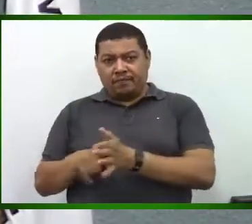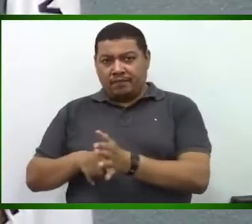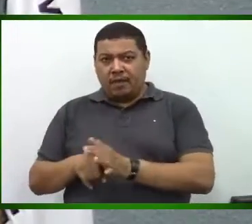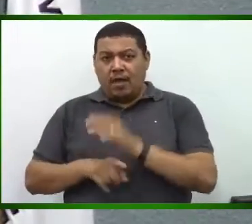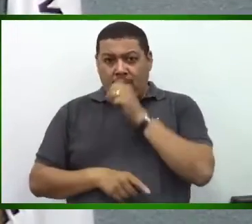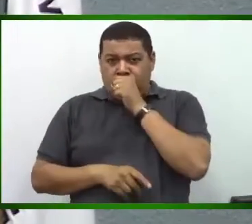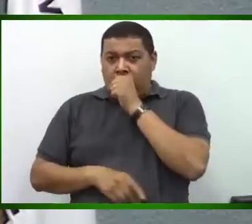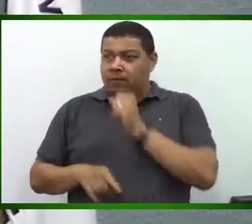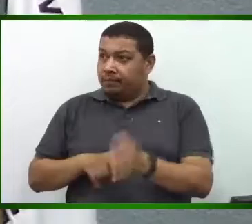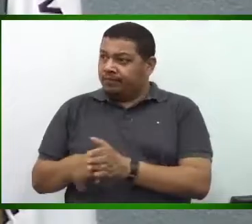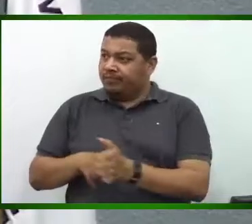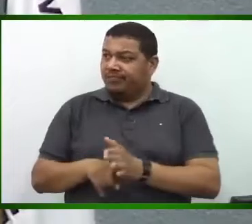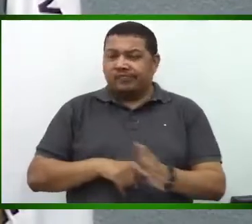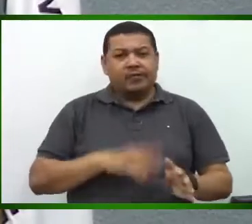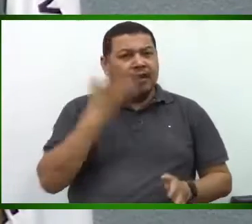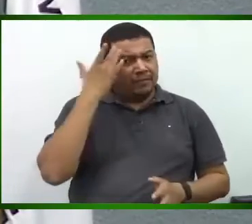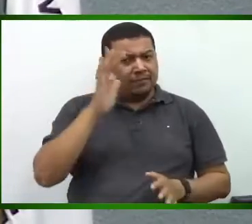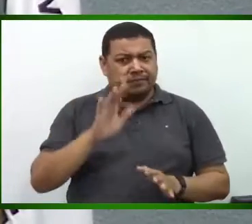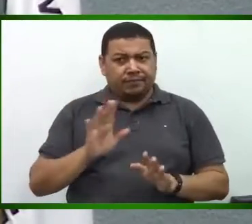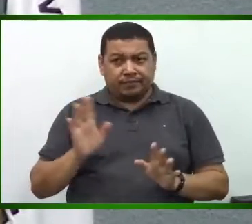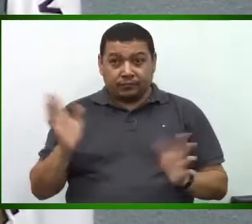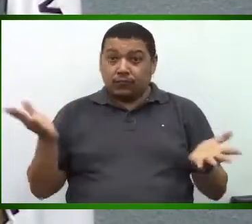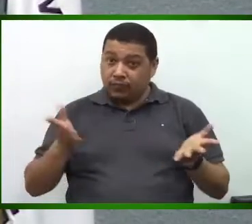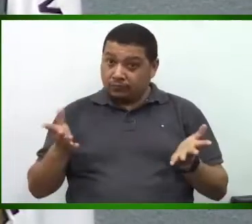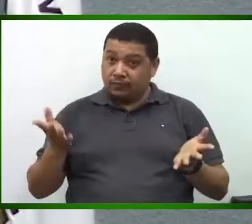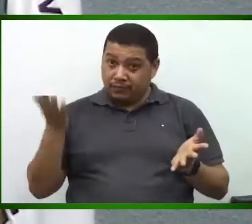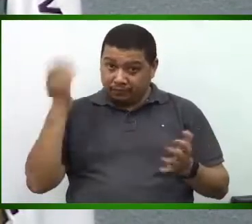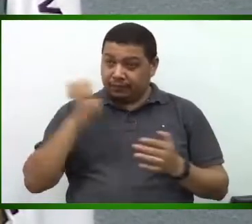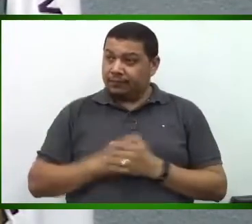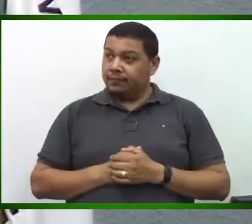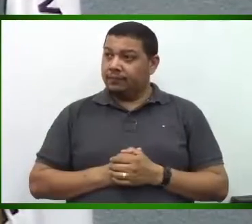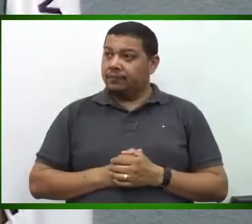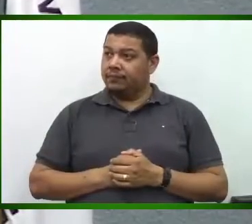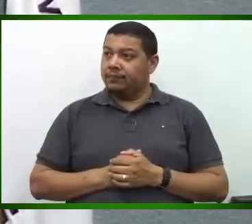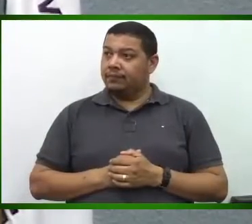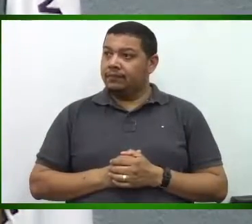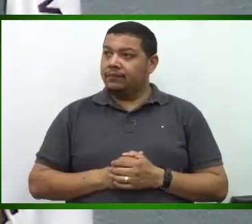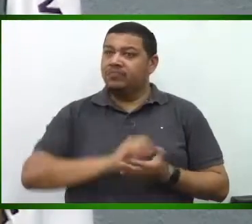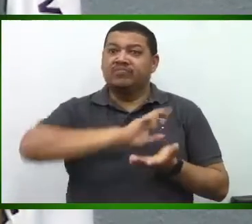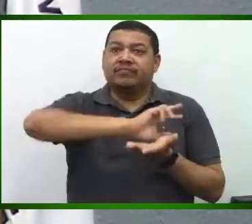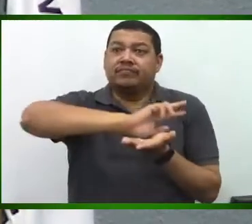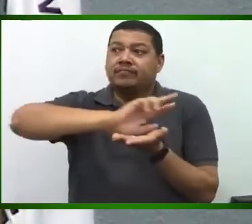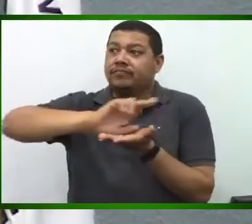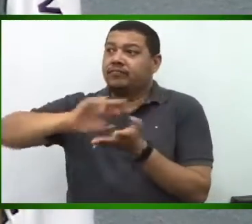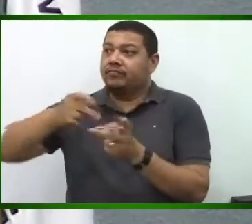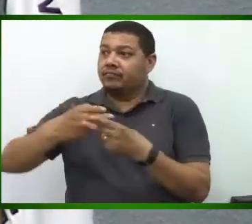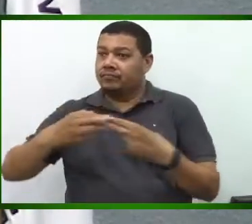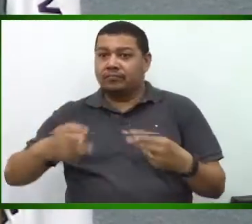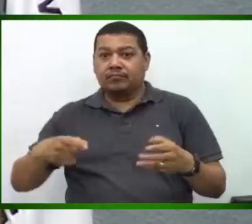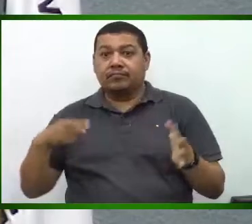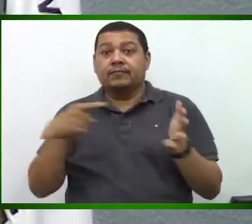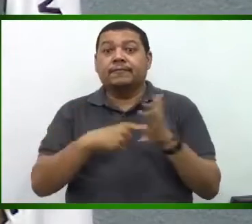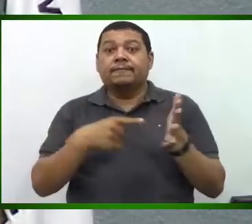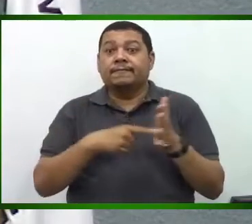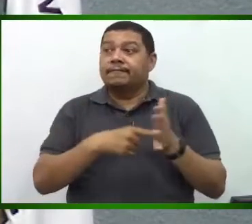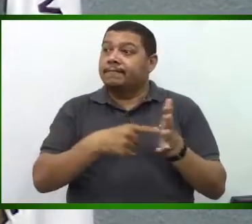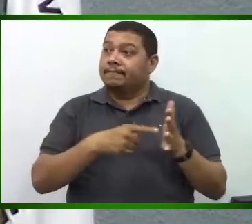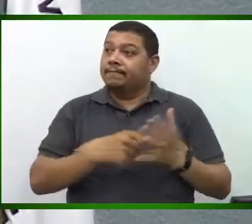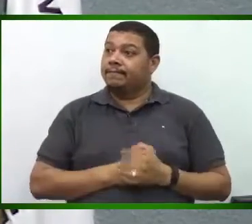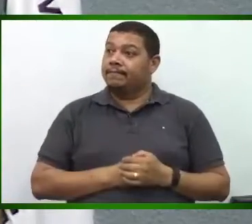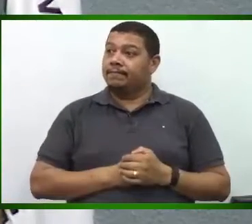e eu até nem sabia, fiquei sabendo hoje, muitas situações de denúncias,